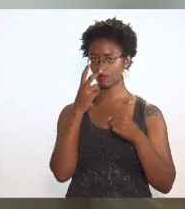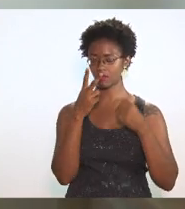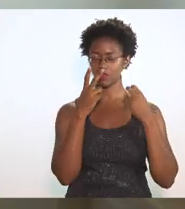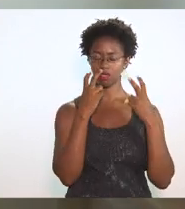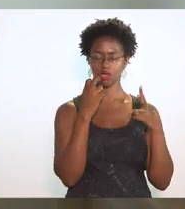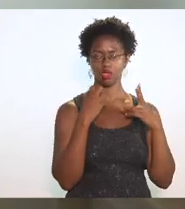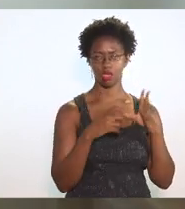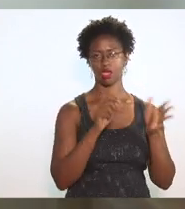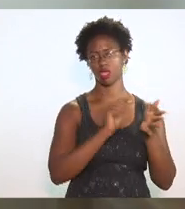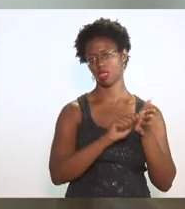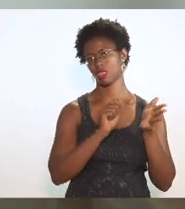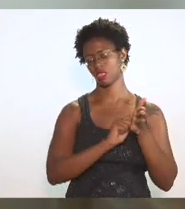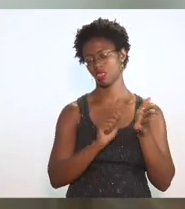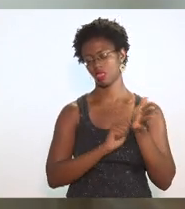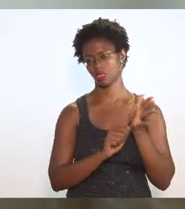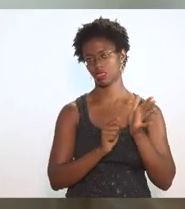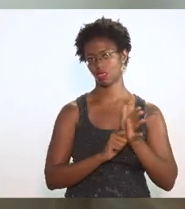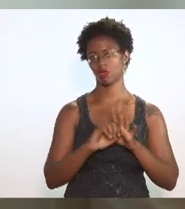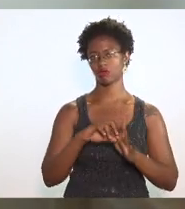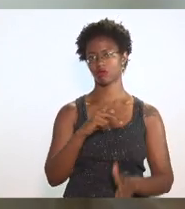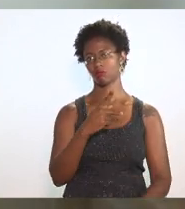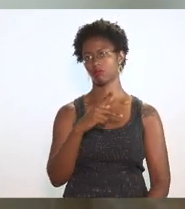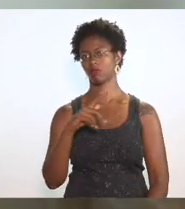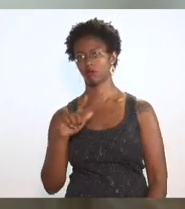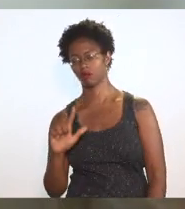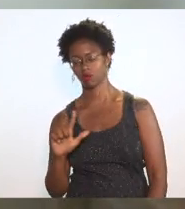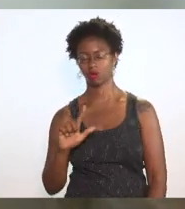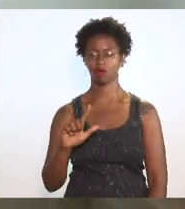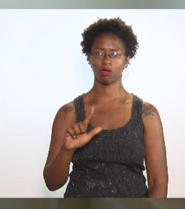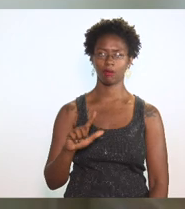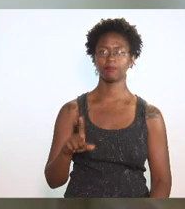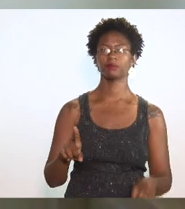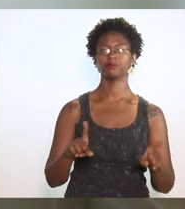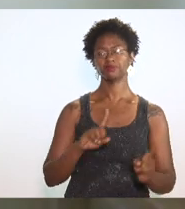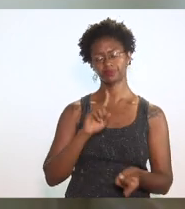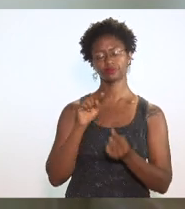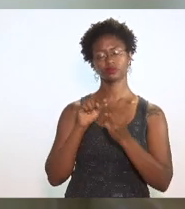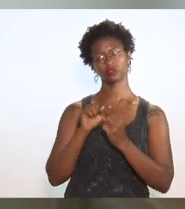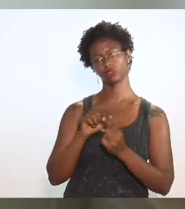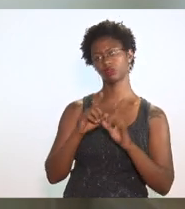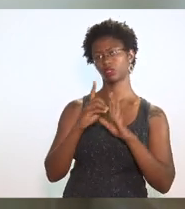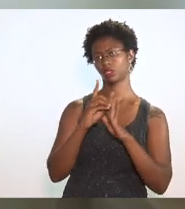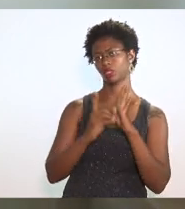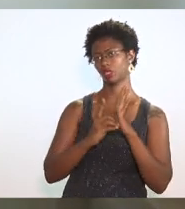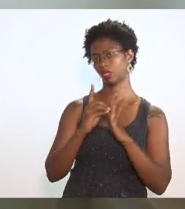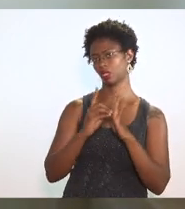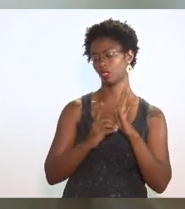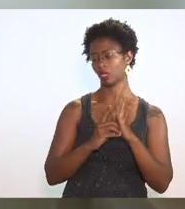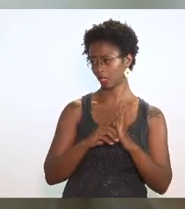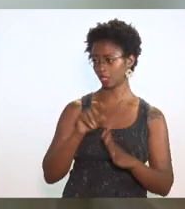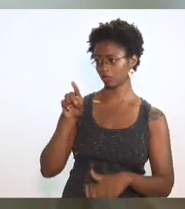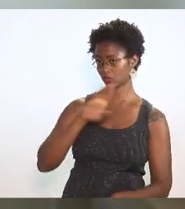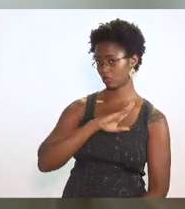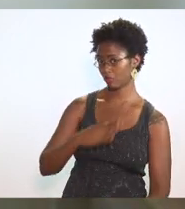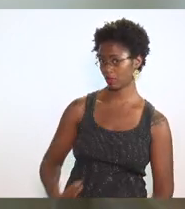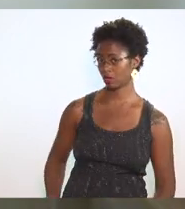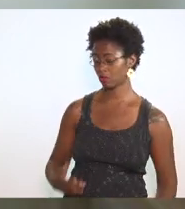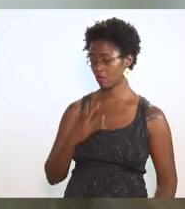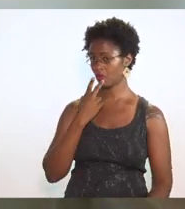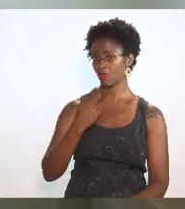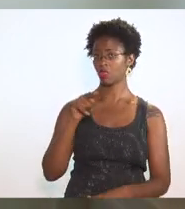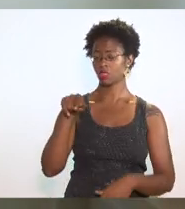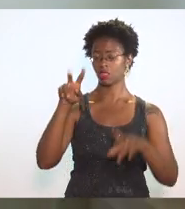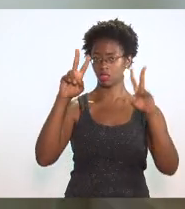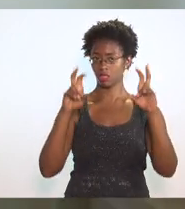do projeto de lei com o decreto emitido pelo governador sobre esse assunto esse